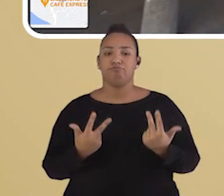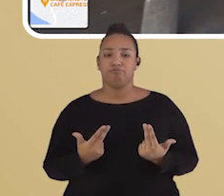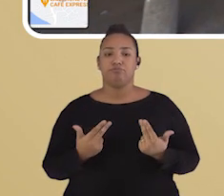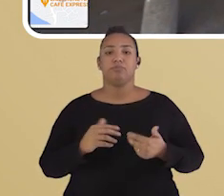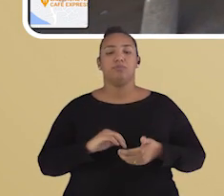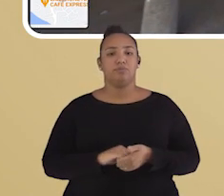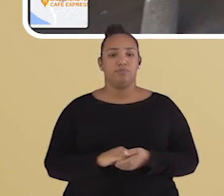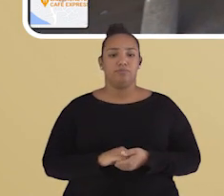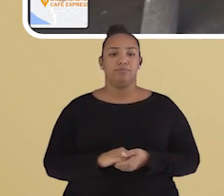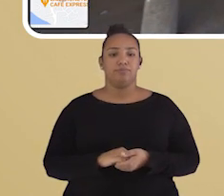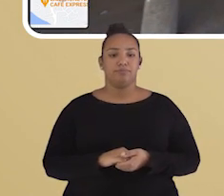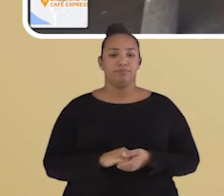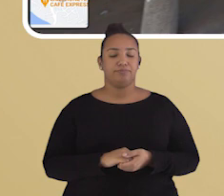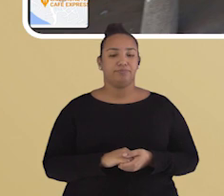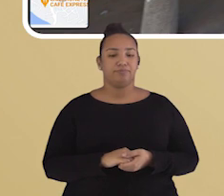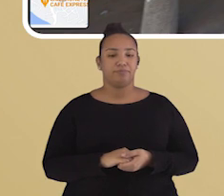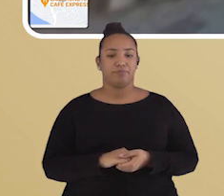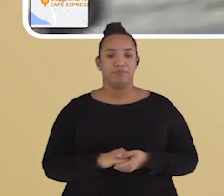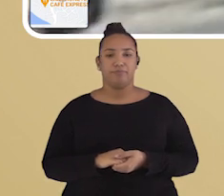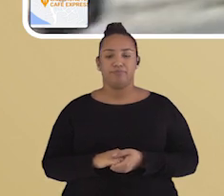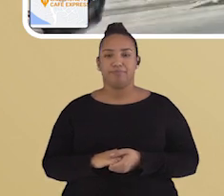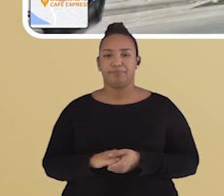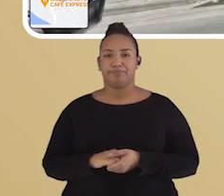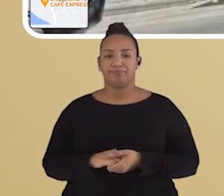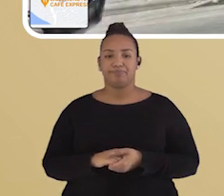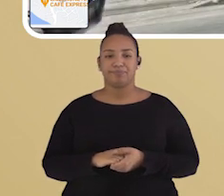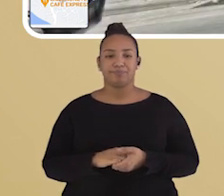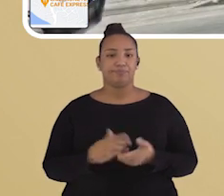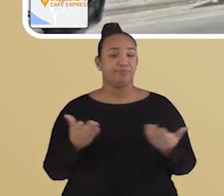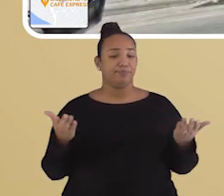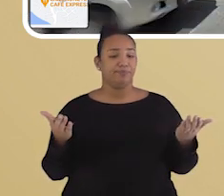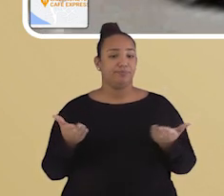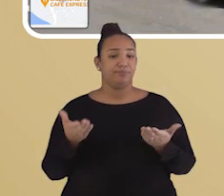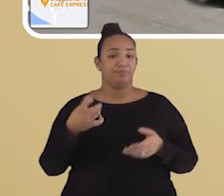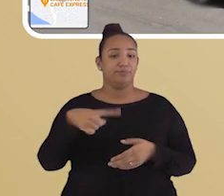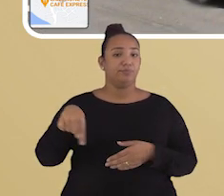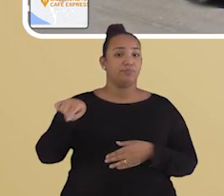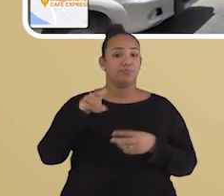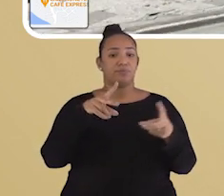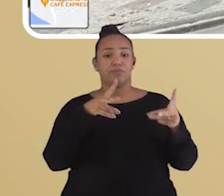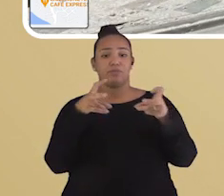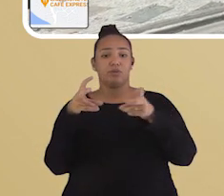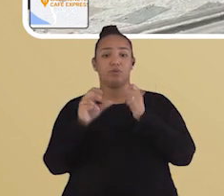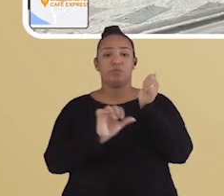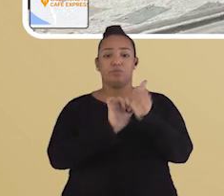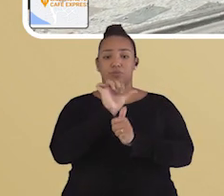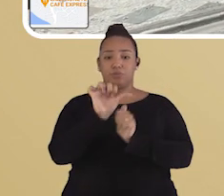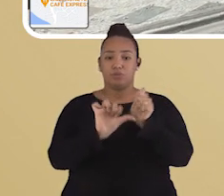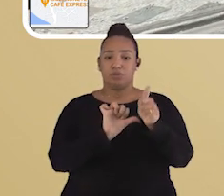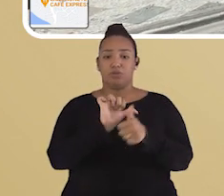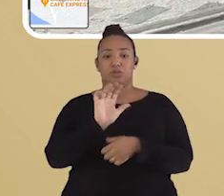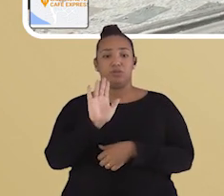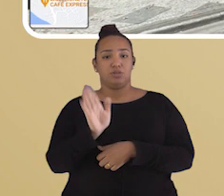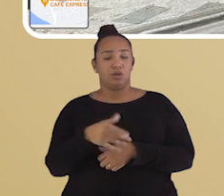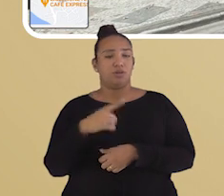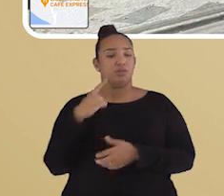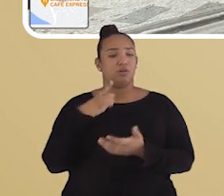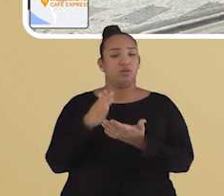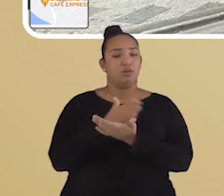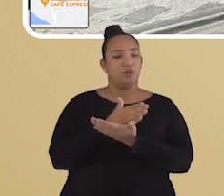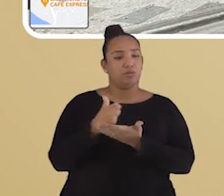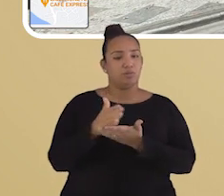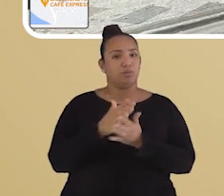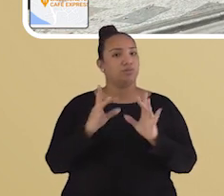se desfazendo com o tempo. E aí, a gente já percebe uma mudança significativa. Alguns